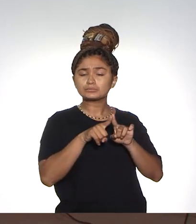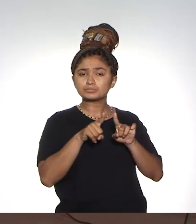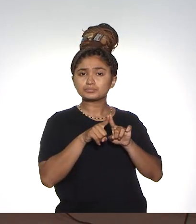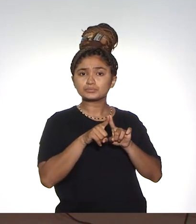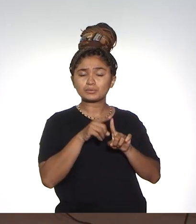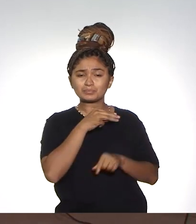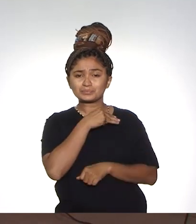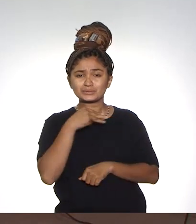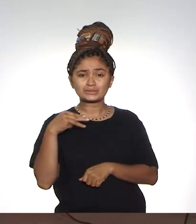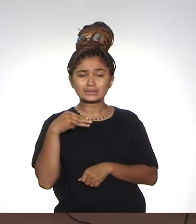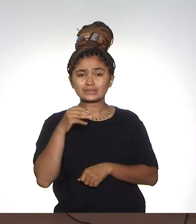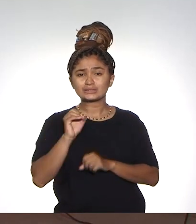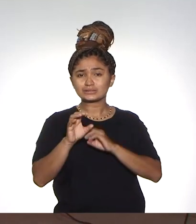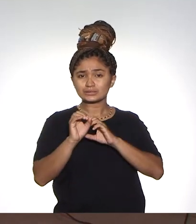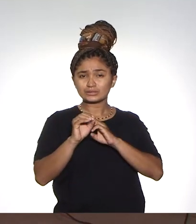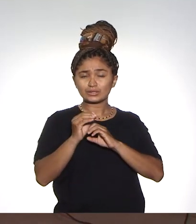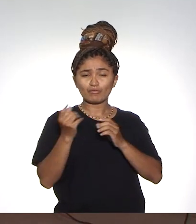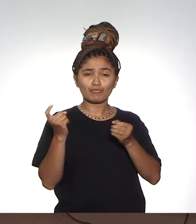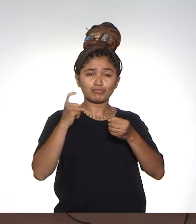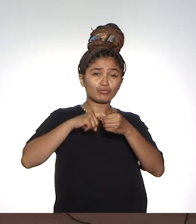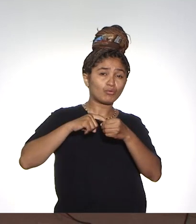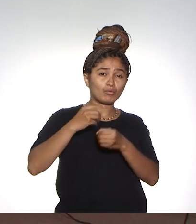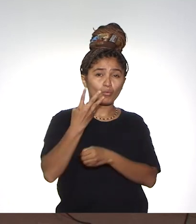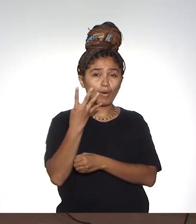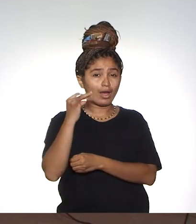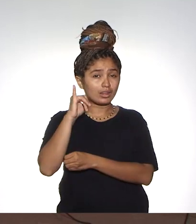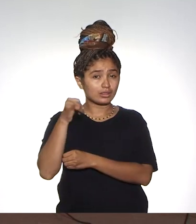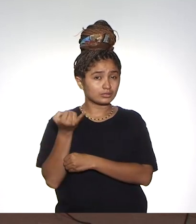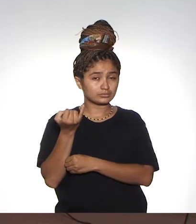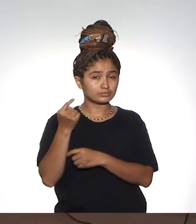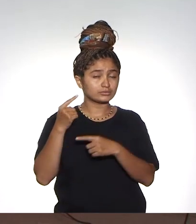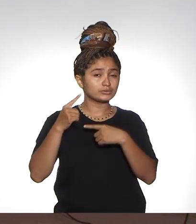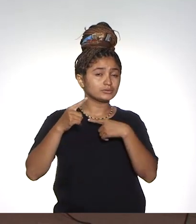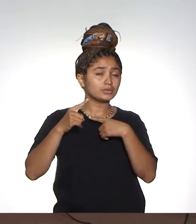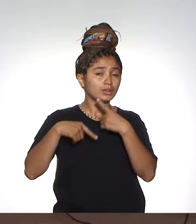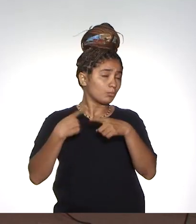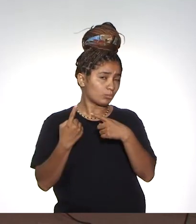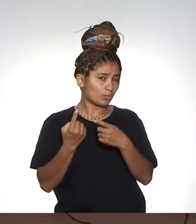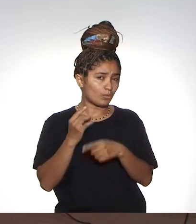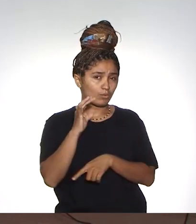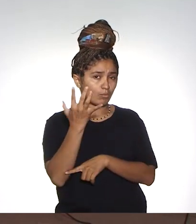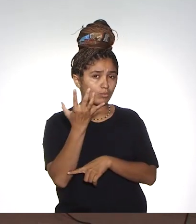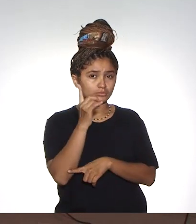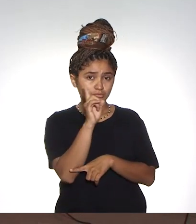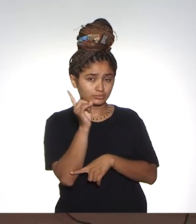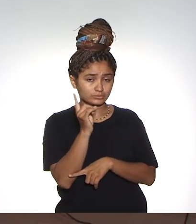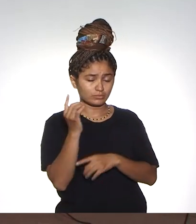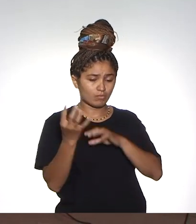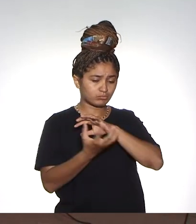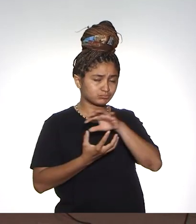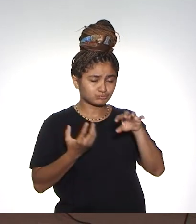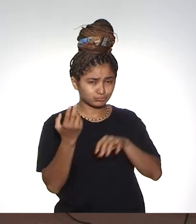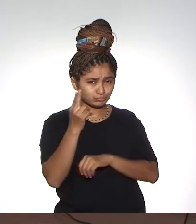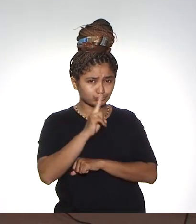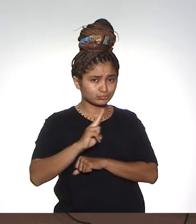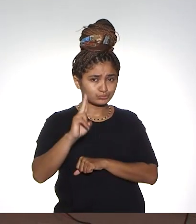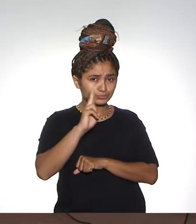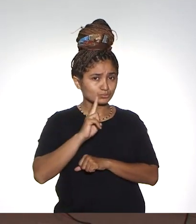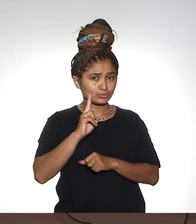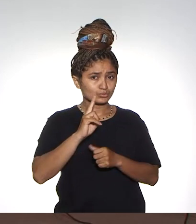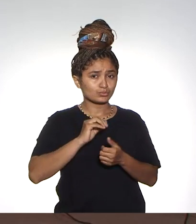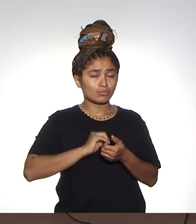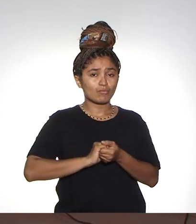inicialmente o Ministério da Educação determinou um retorno no dia 4 de janeiro. Depois, quando não aconteceu, o envolvimento das